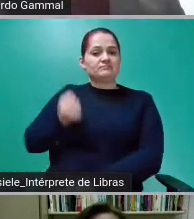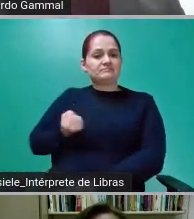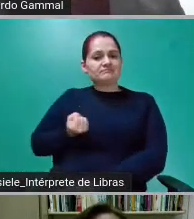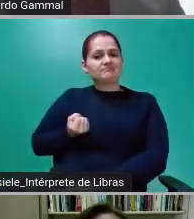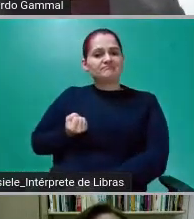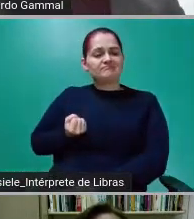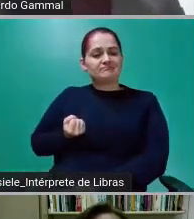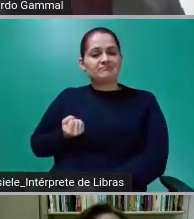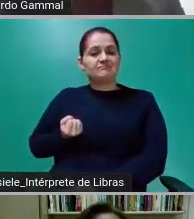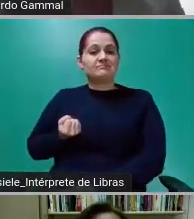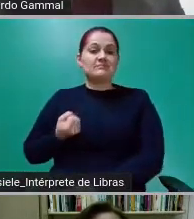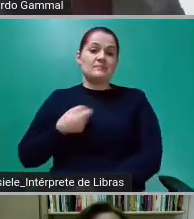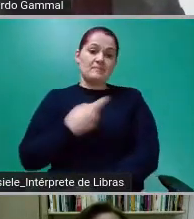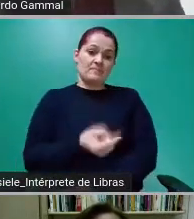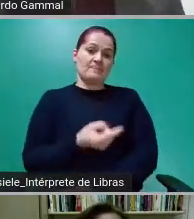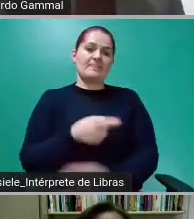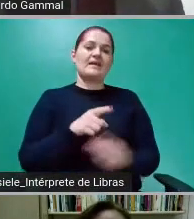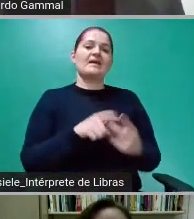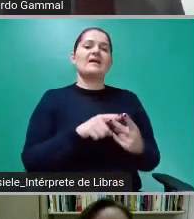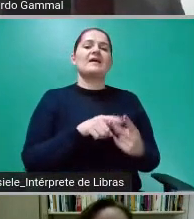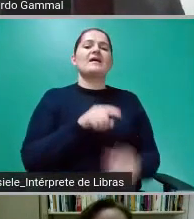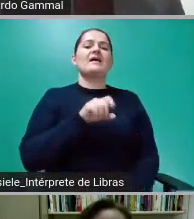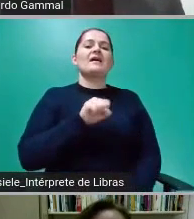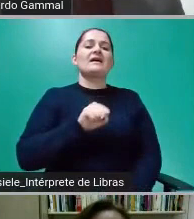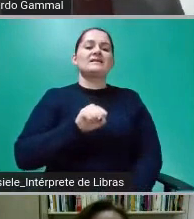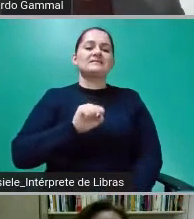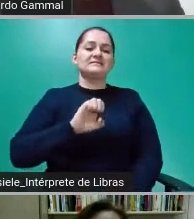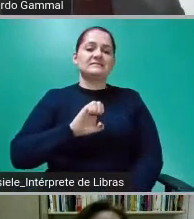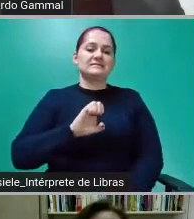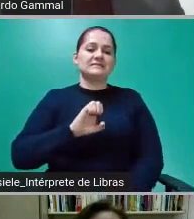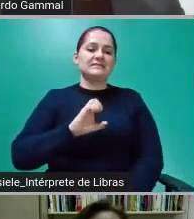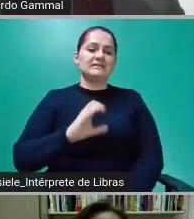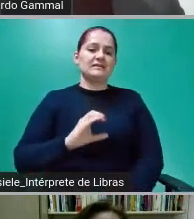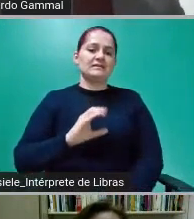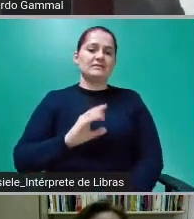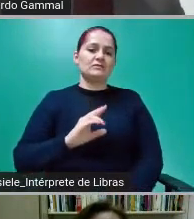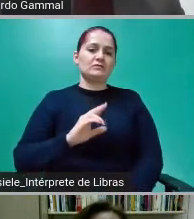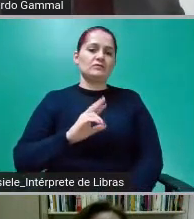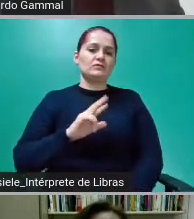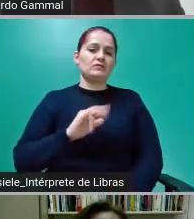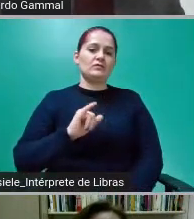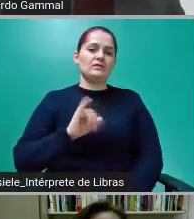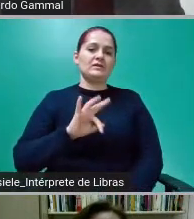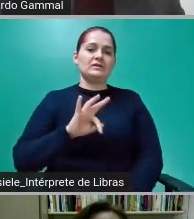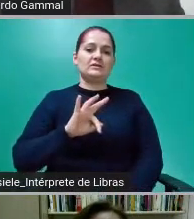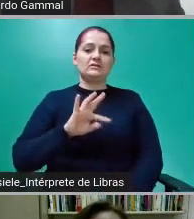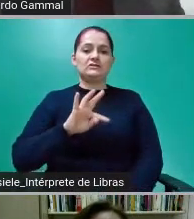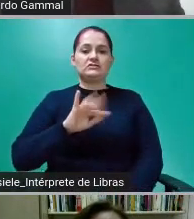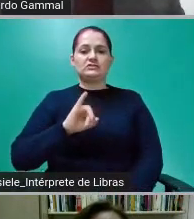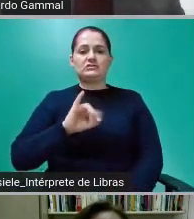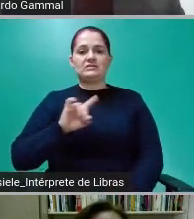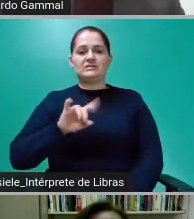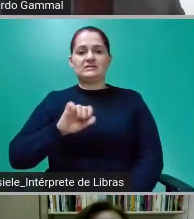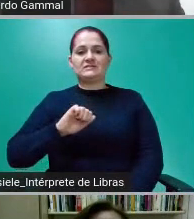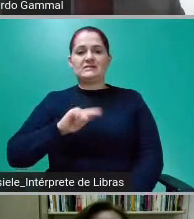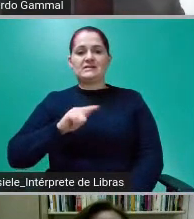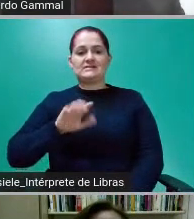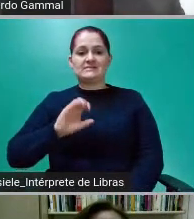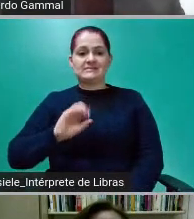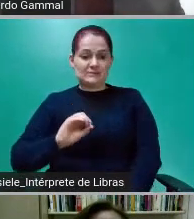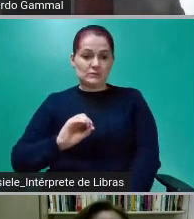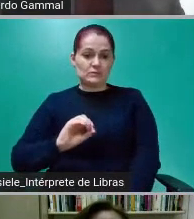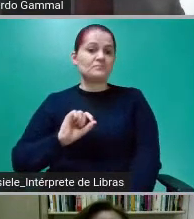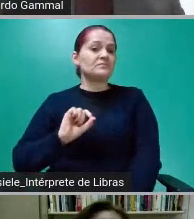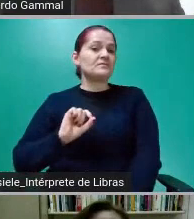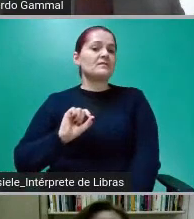na securitização legítima, quem compra esses derivativos, quem compra esses novos títulos,